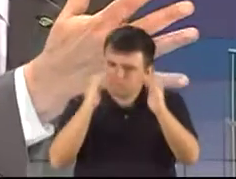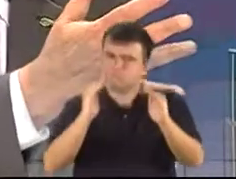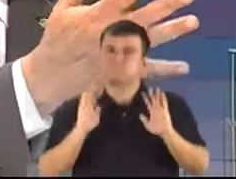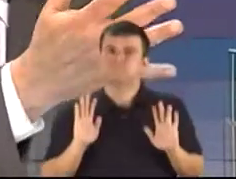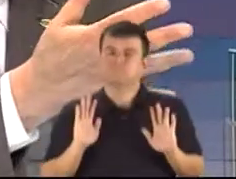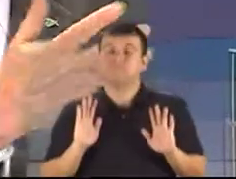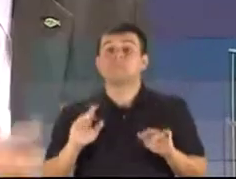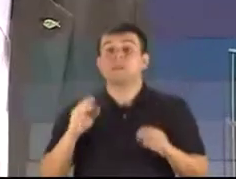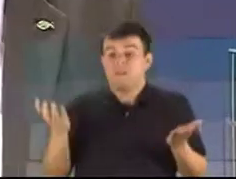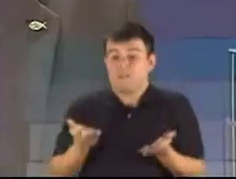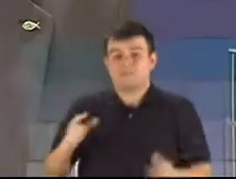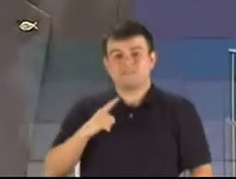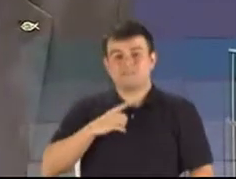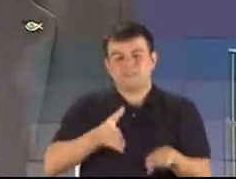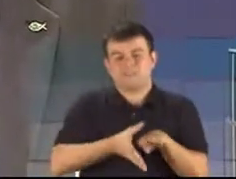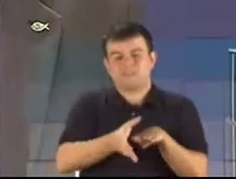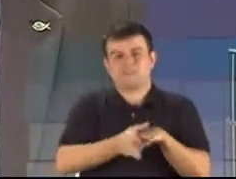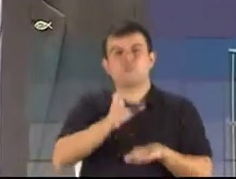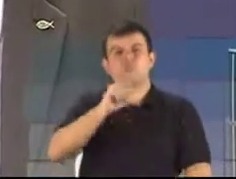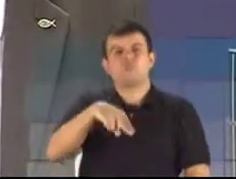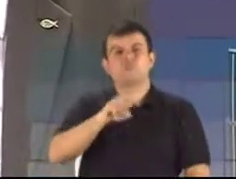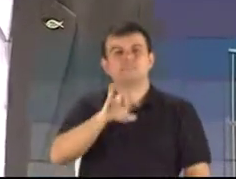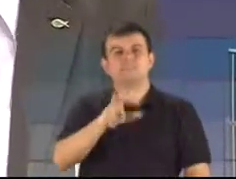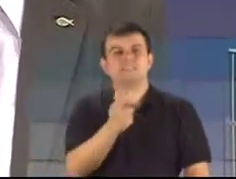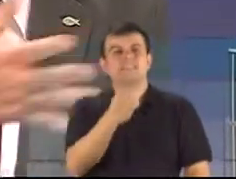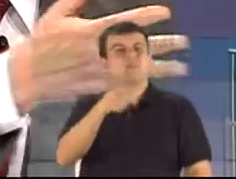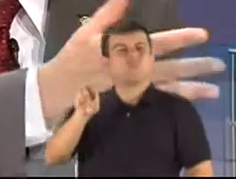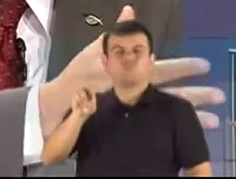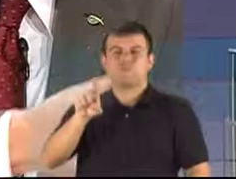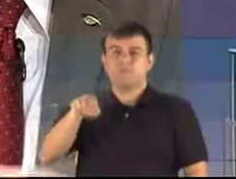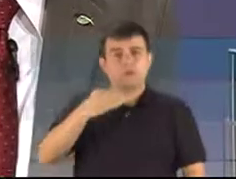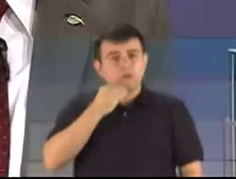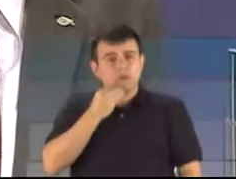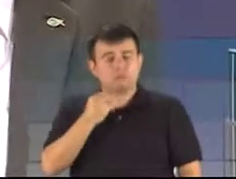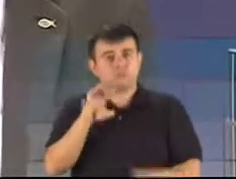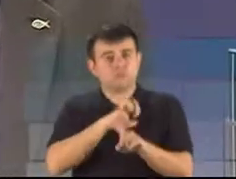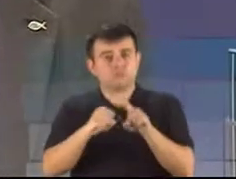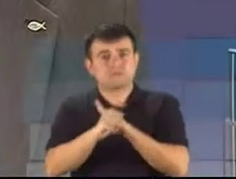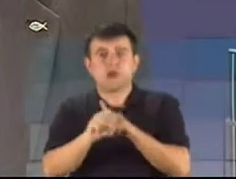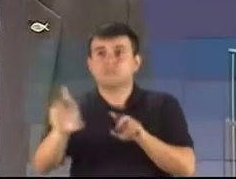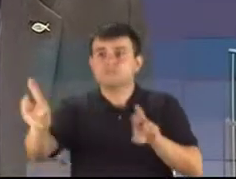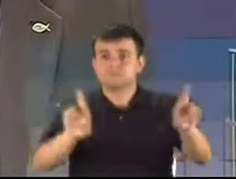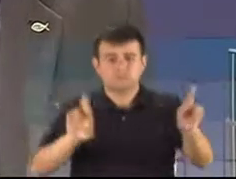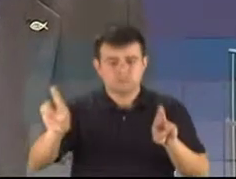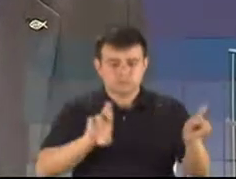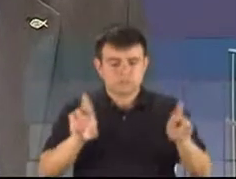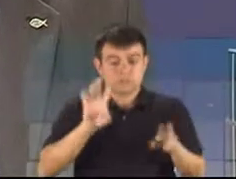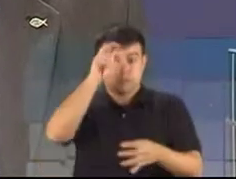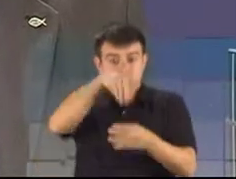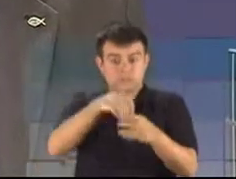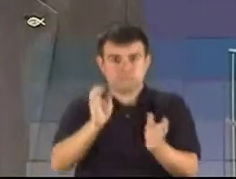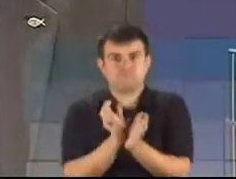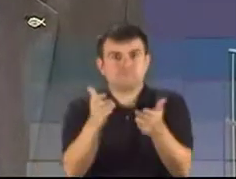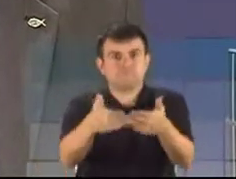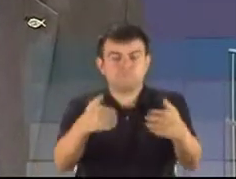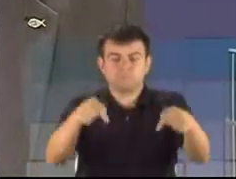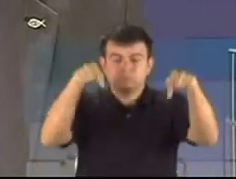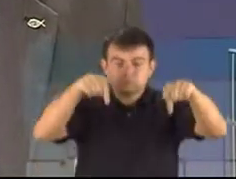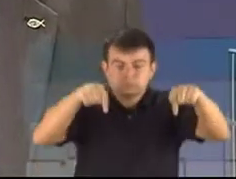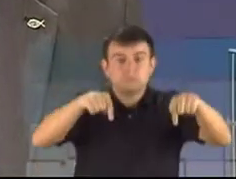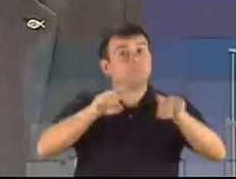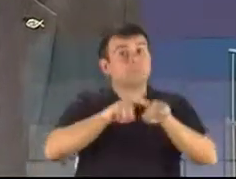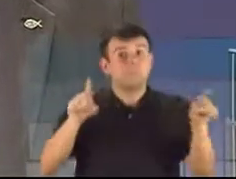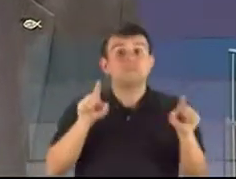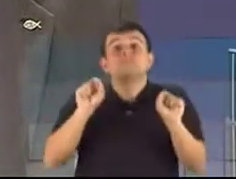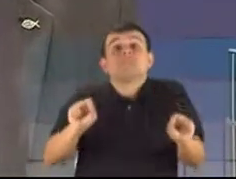conselhão aí, que era para estar a sociedade ali representada dentro do conselhão. E, na verdade, as pessoas